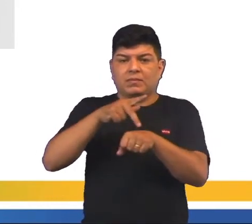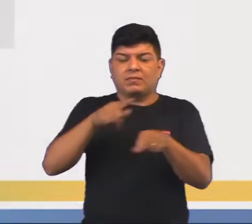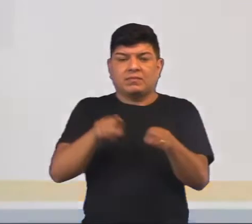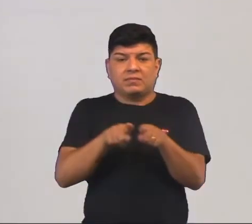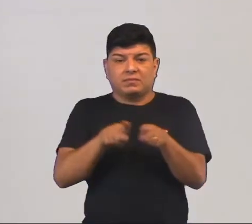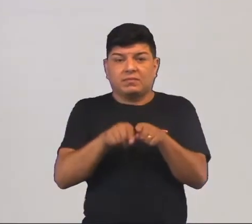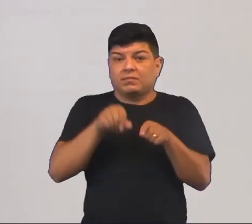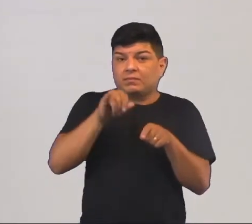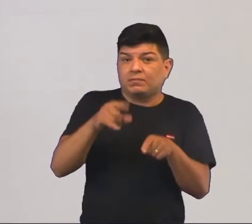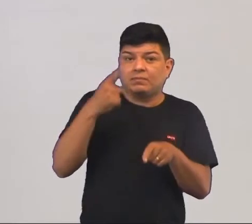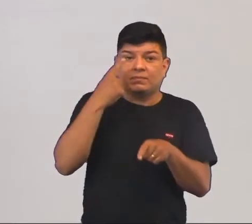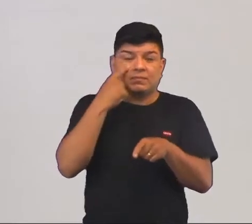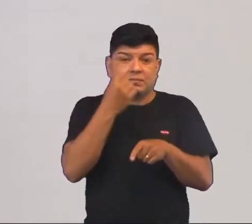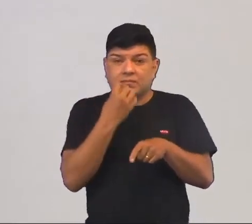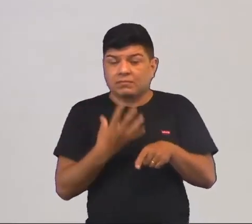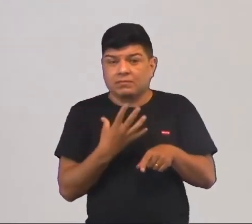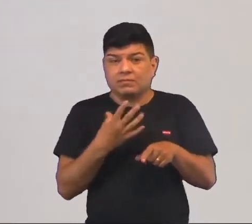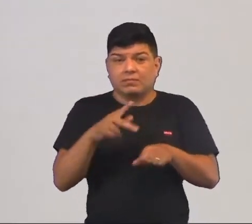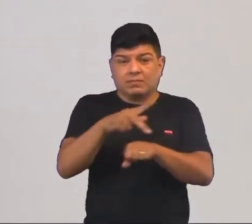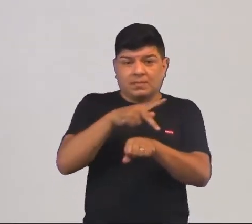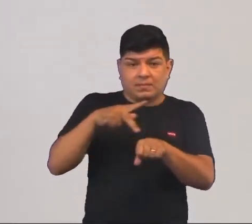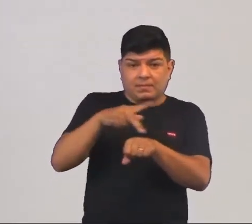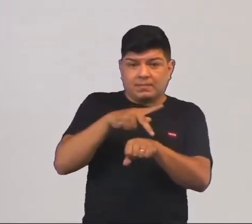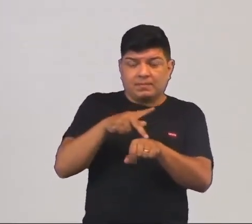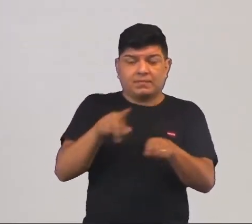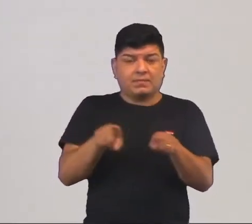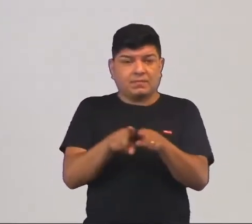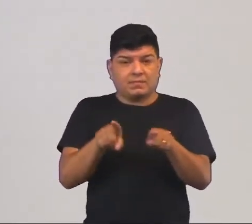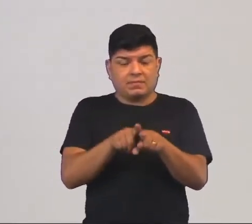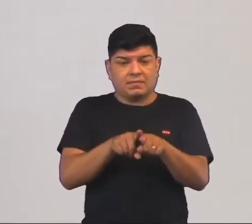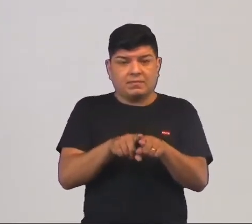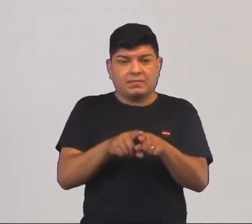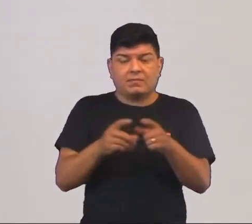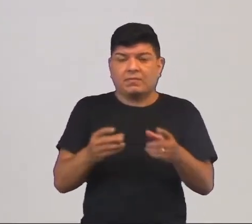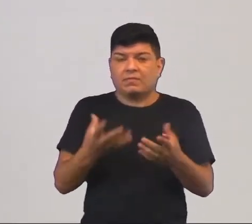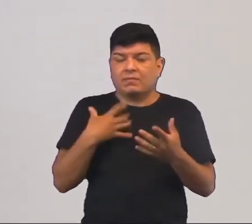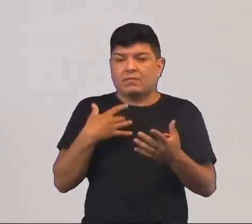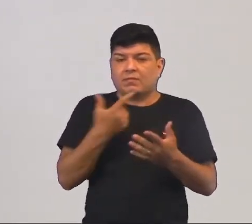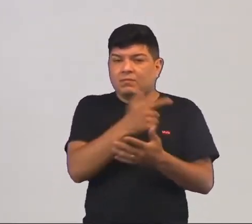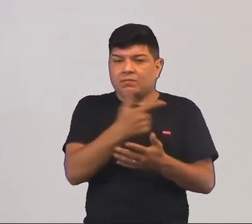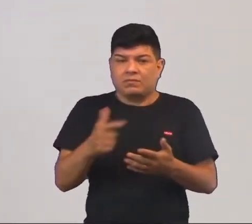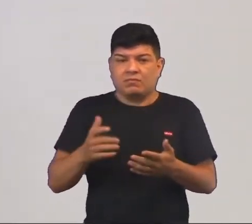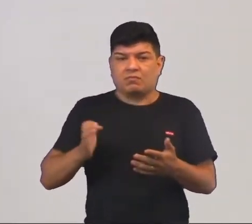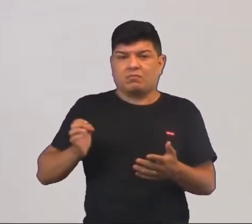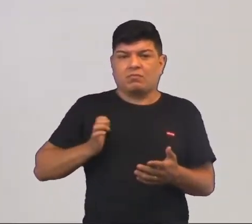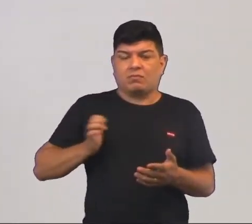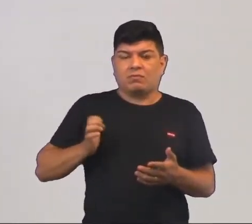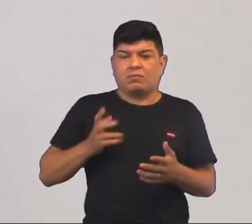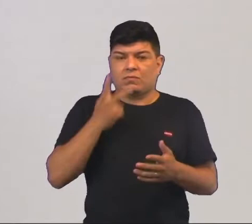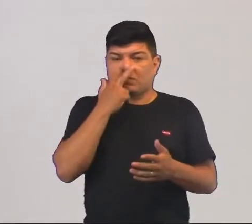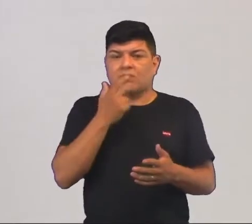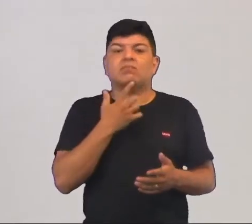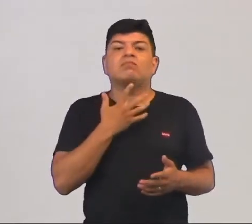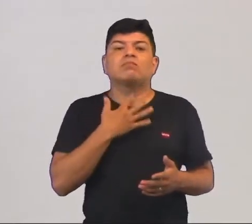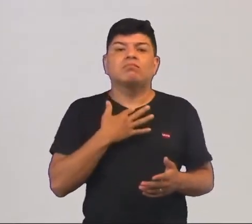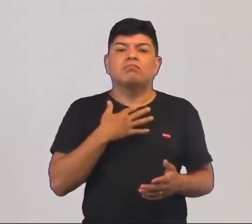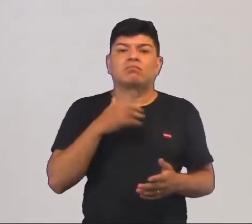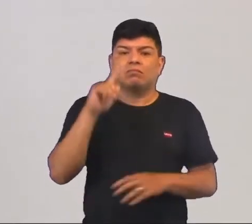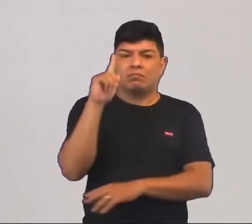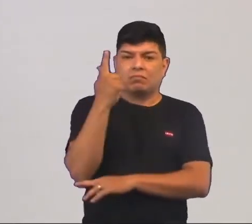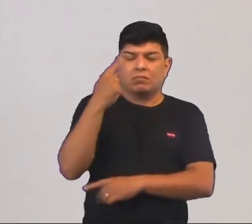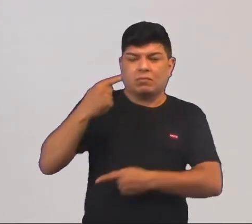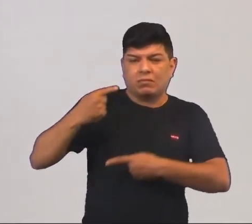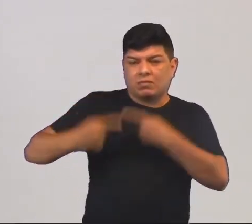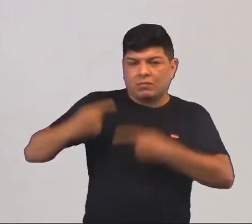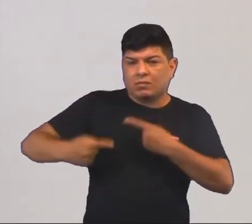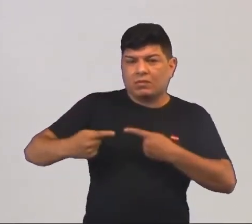E se você observar bem, países, inclusive, que não oferecem nenhum tipo de riqueza, que oferecem interesse geopolítico,